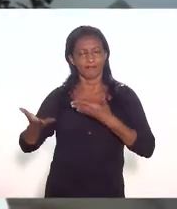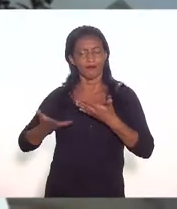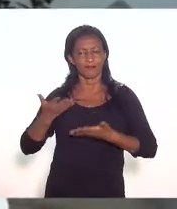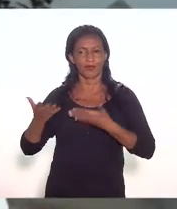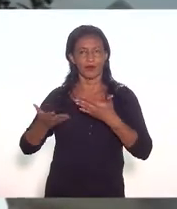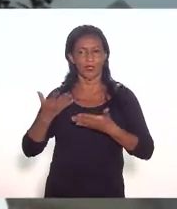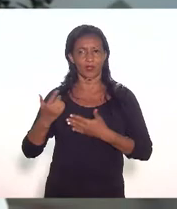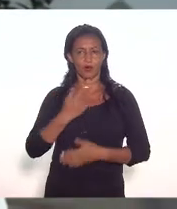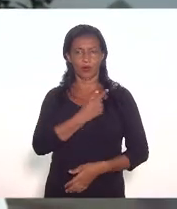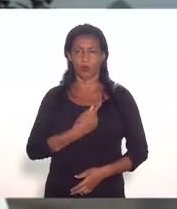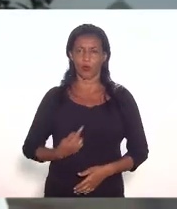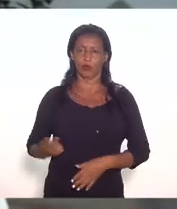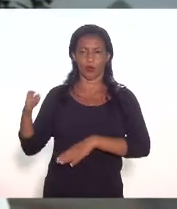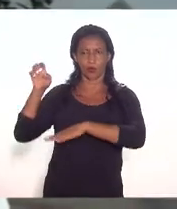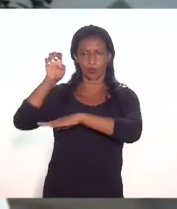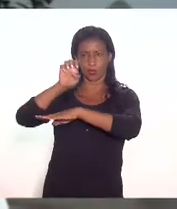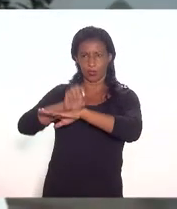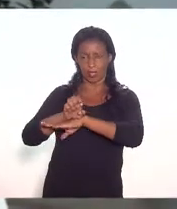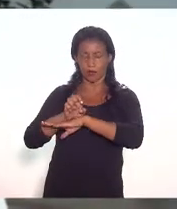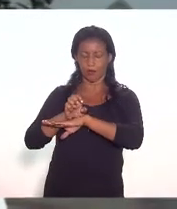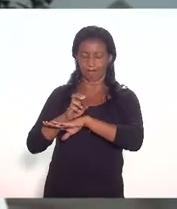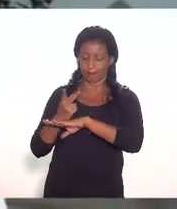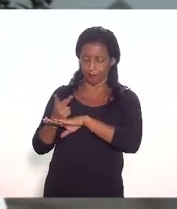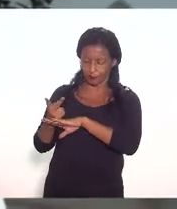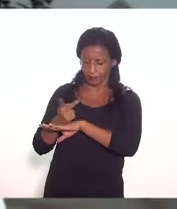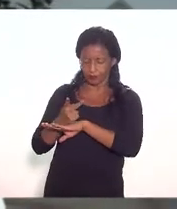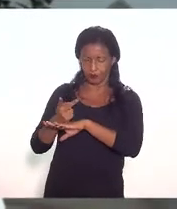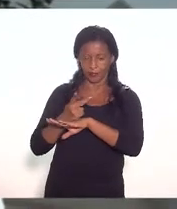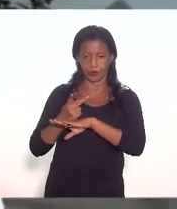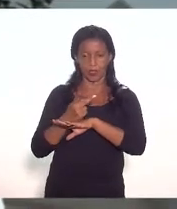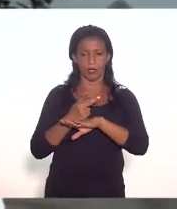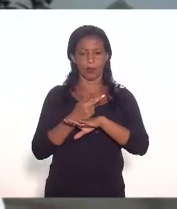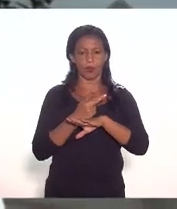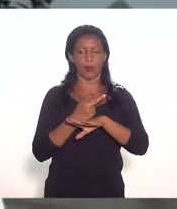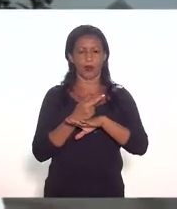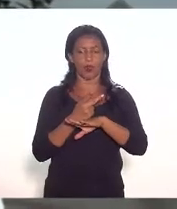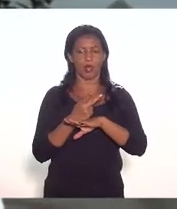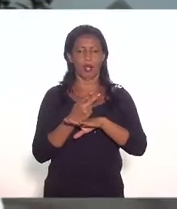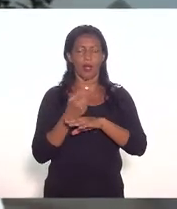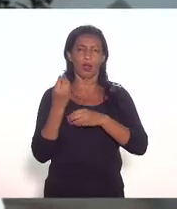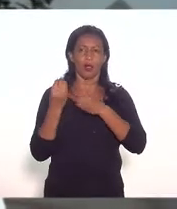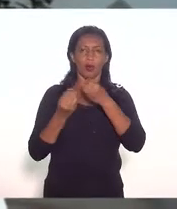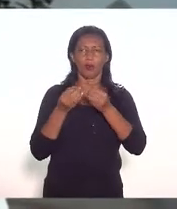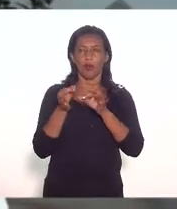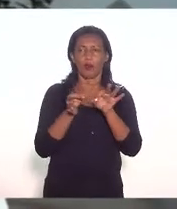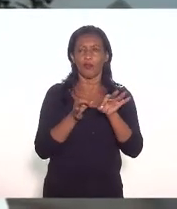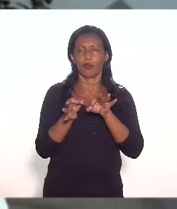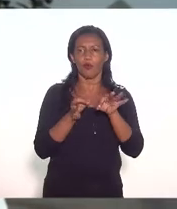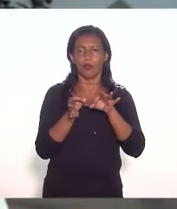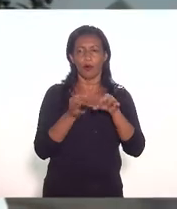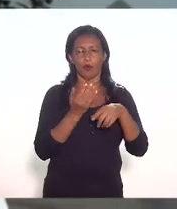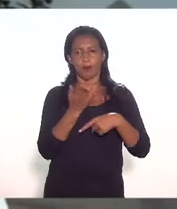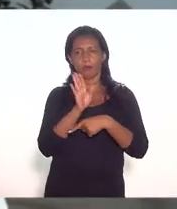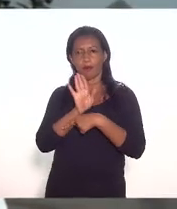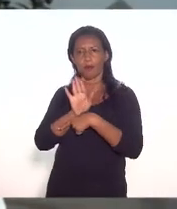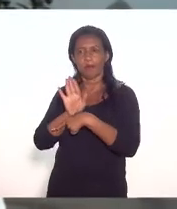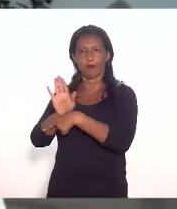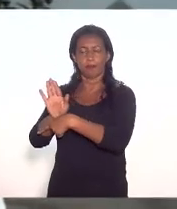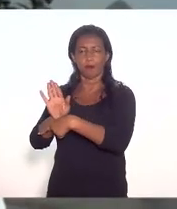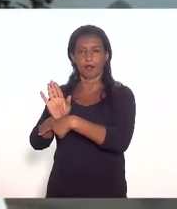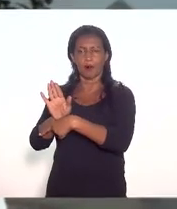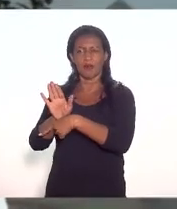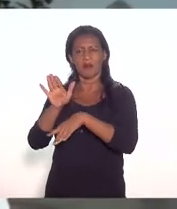estado de buscar uma uma maneira de compensar ainda que